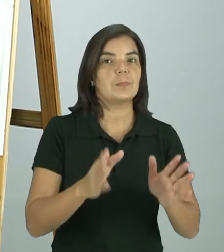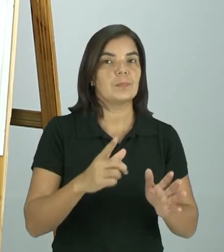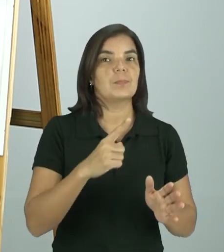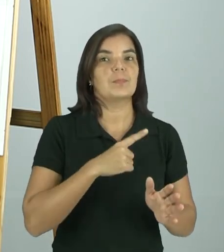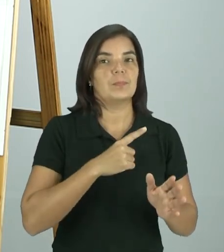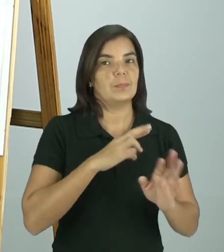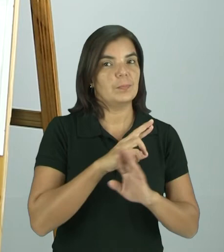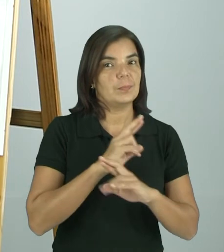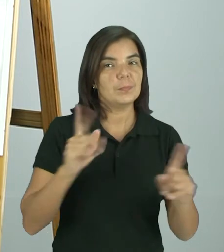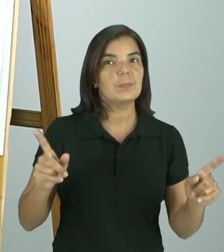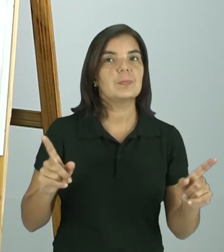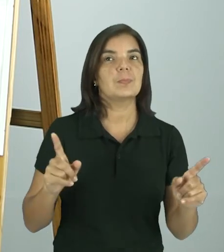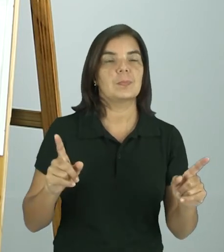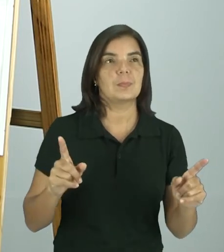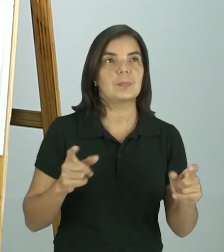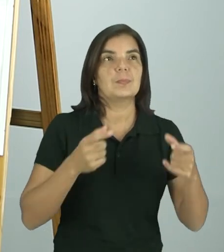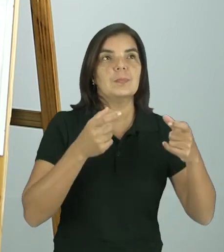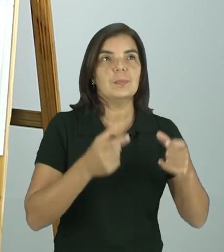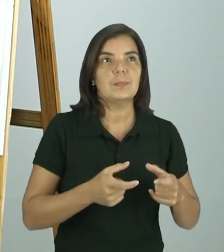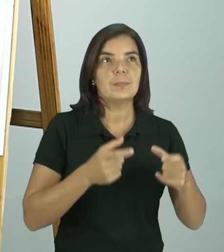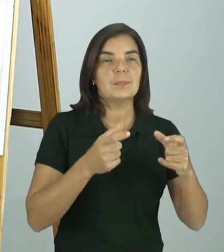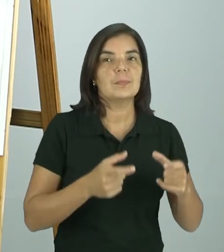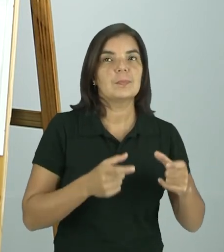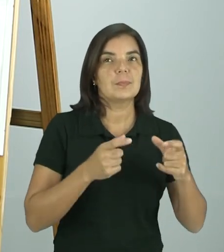uma certa diferença nesse lugar.